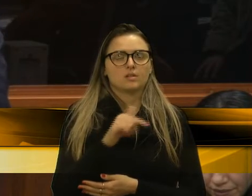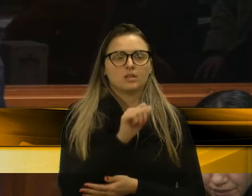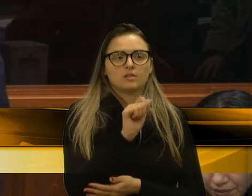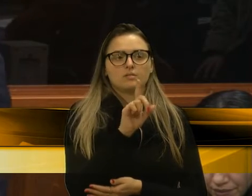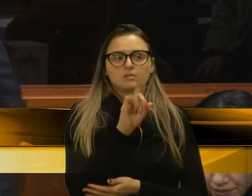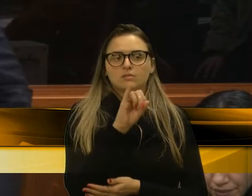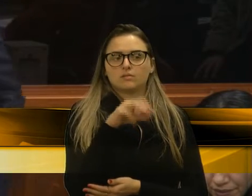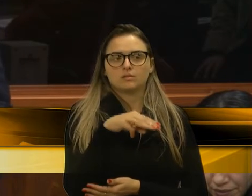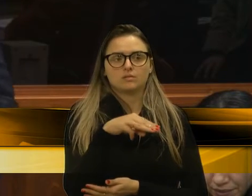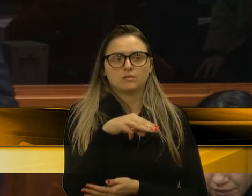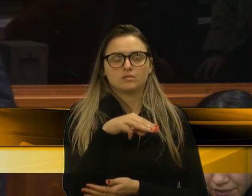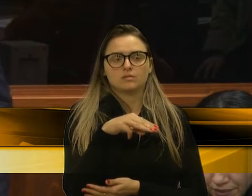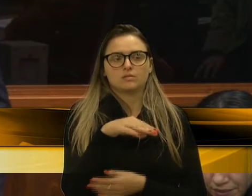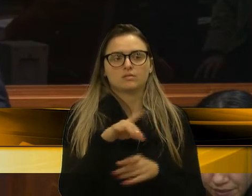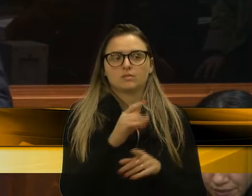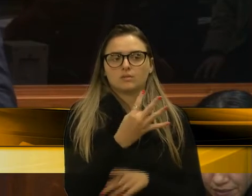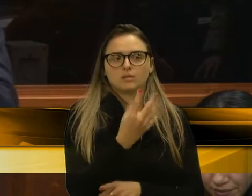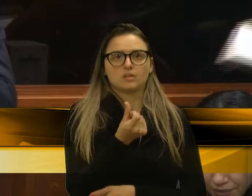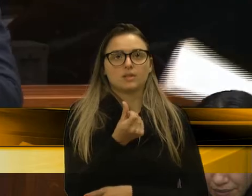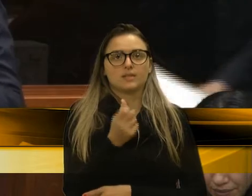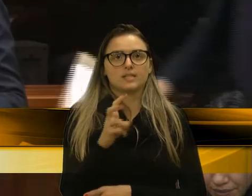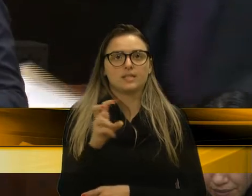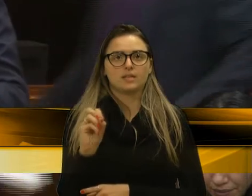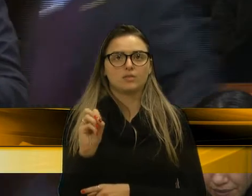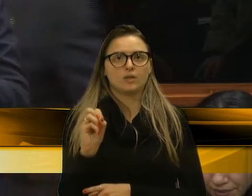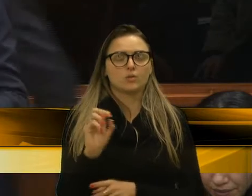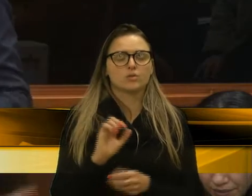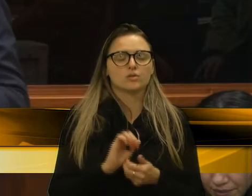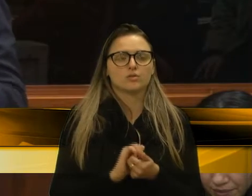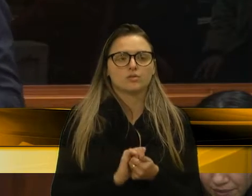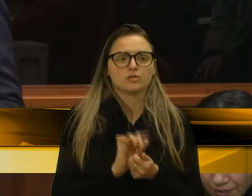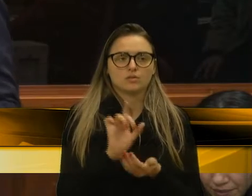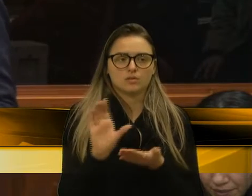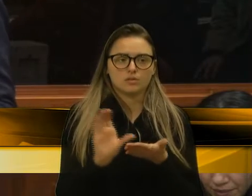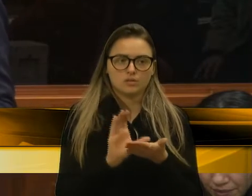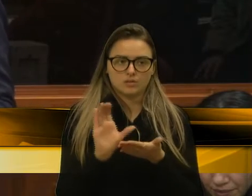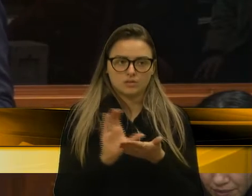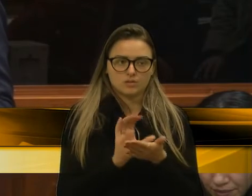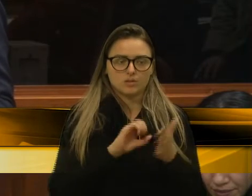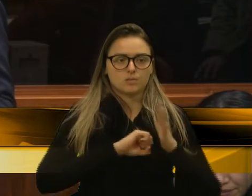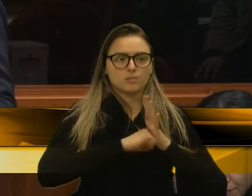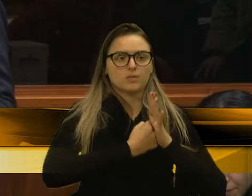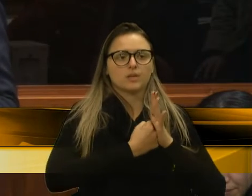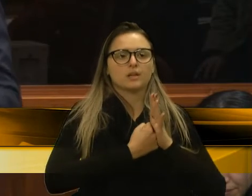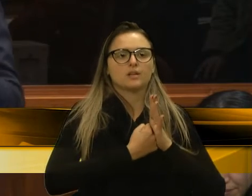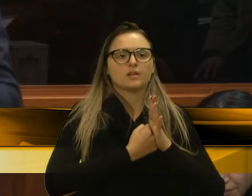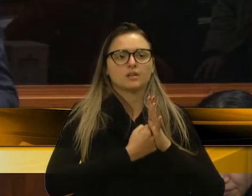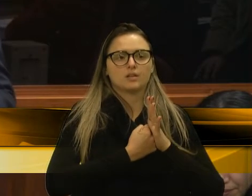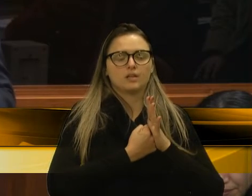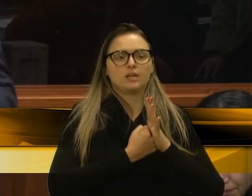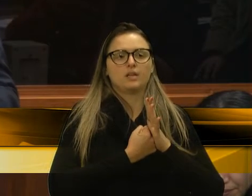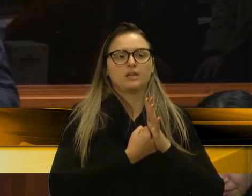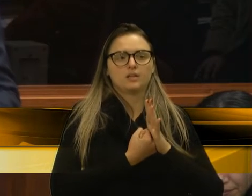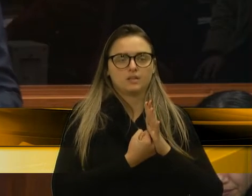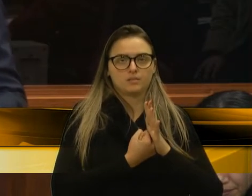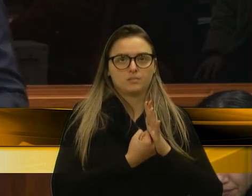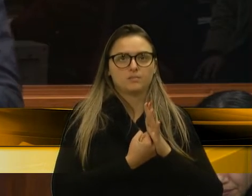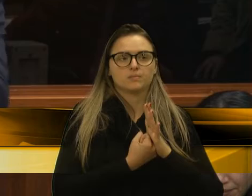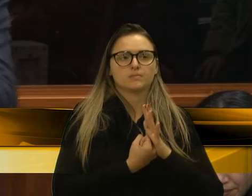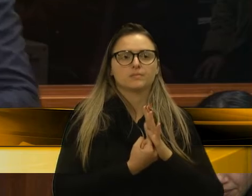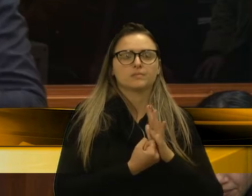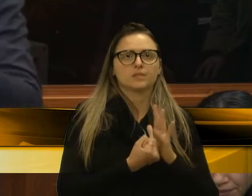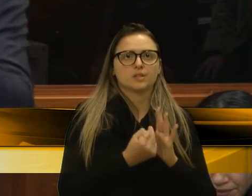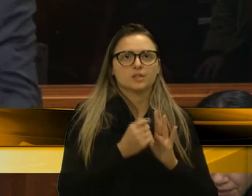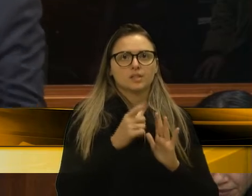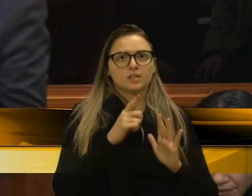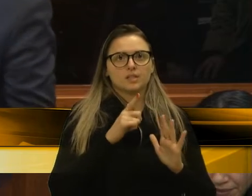.4650, que vedou o financiamento de empresa. Porque nós vimos que foi essa relação